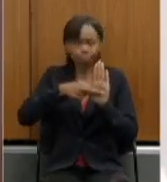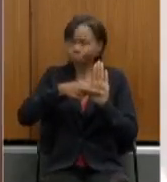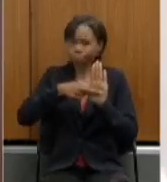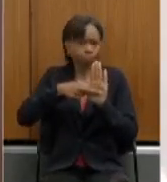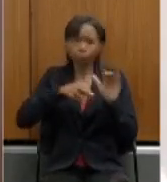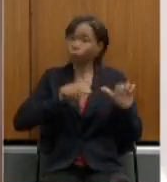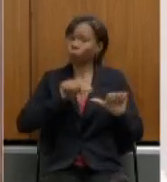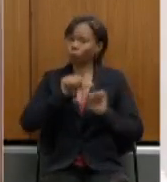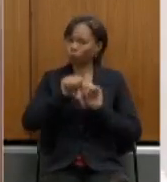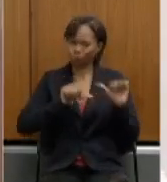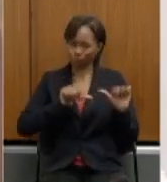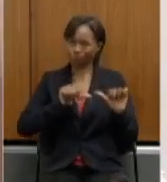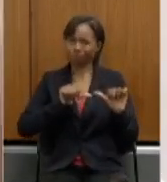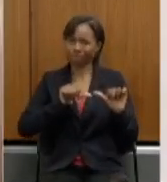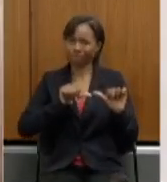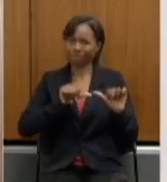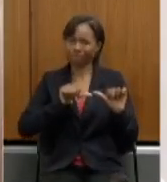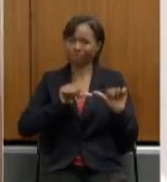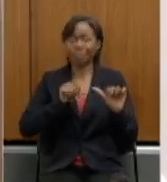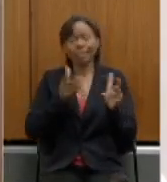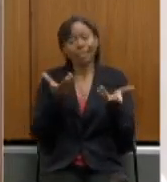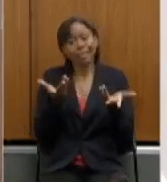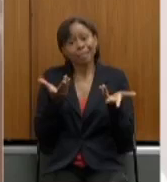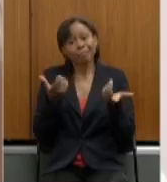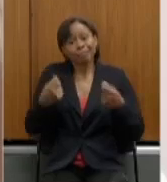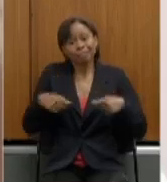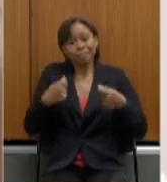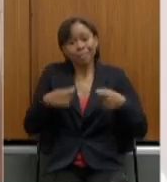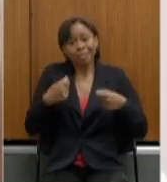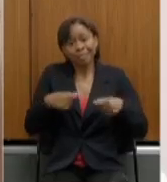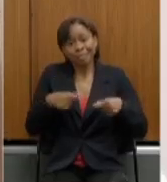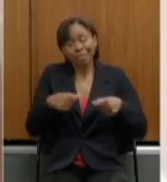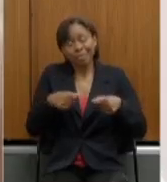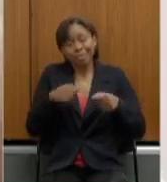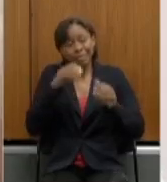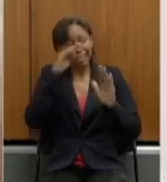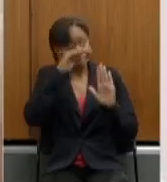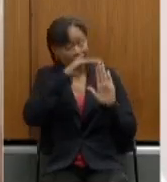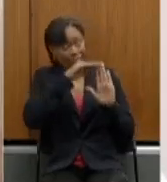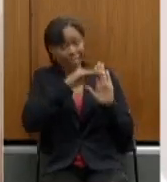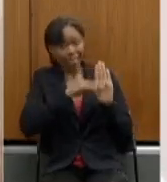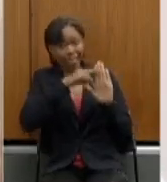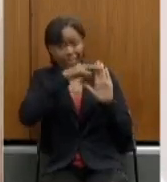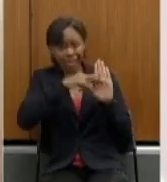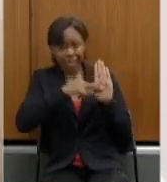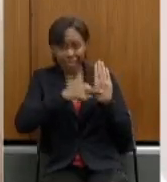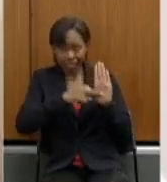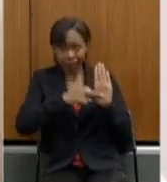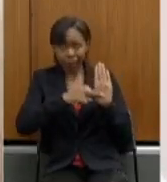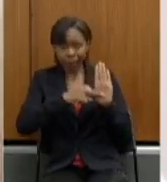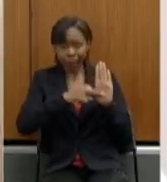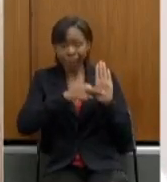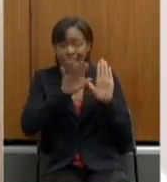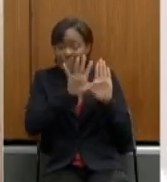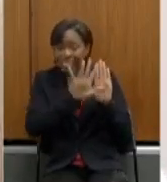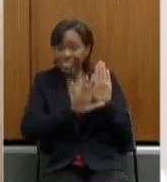depende das normas do regime geral de previdência social, tá?